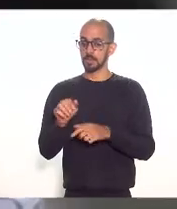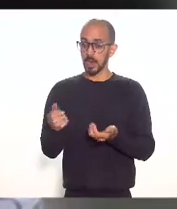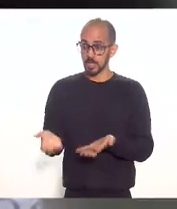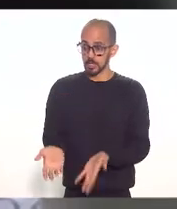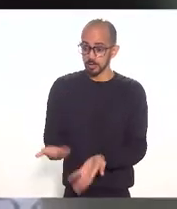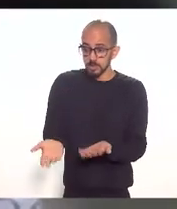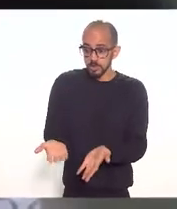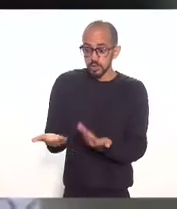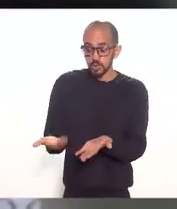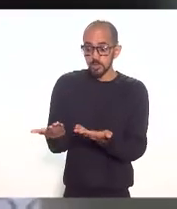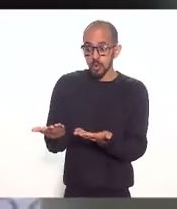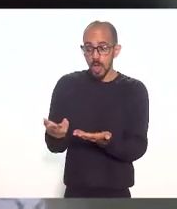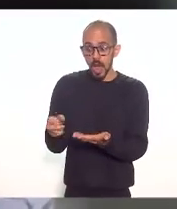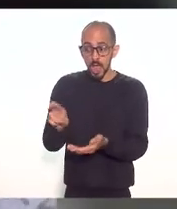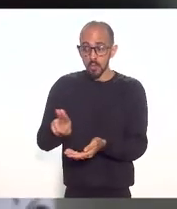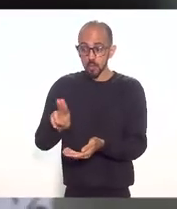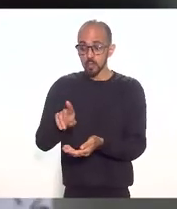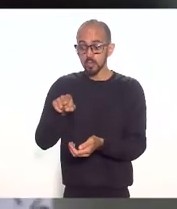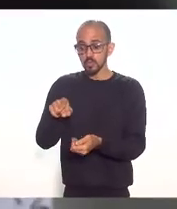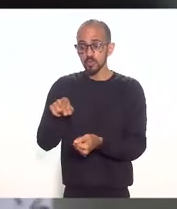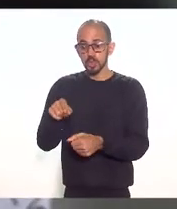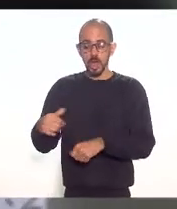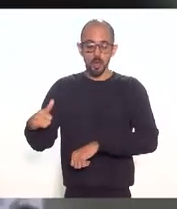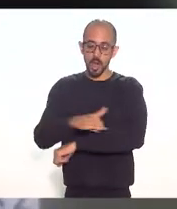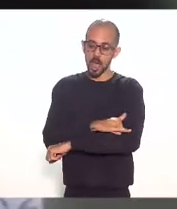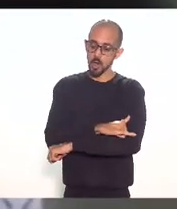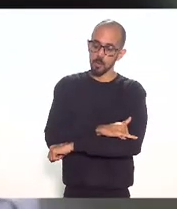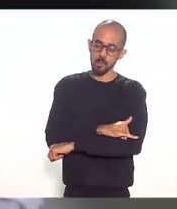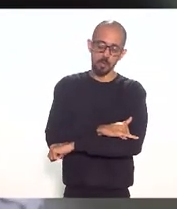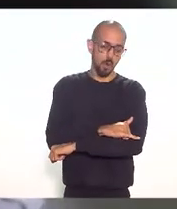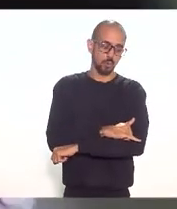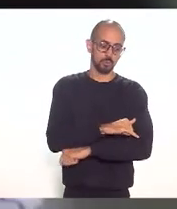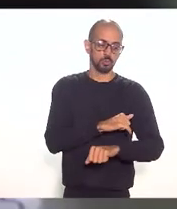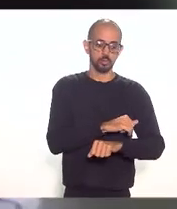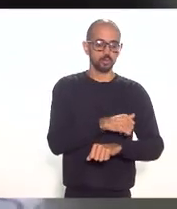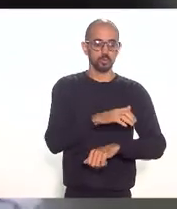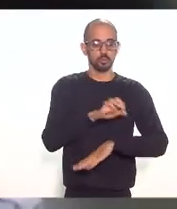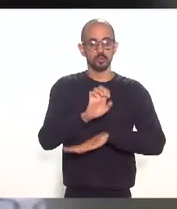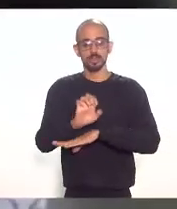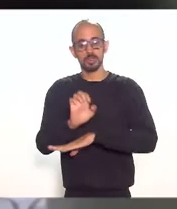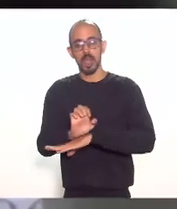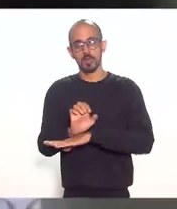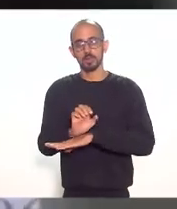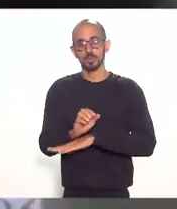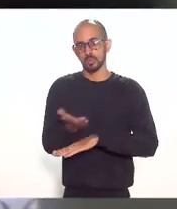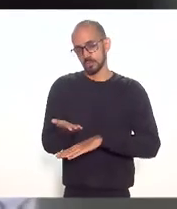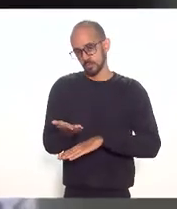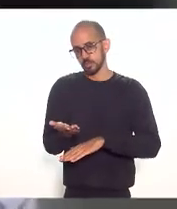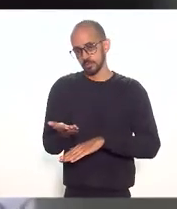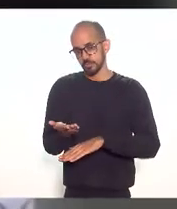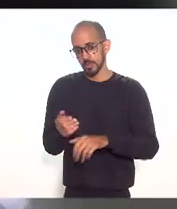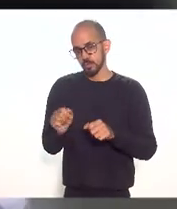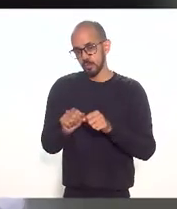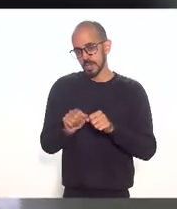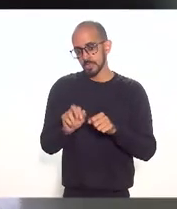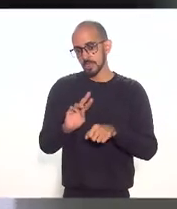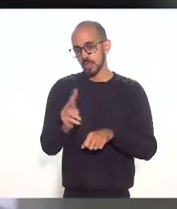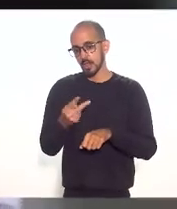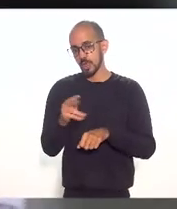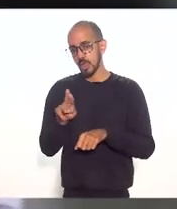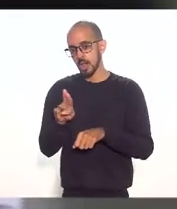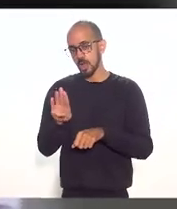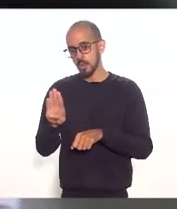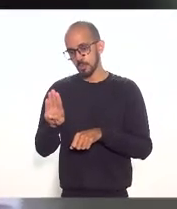o uso do aeroporto do estado dos aeroportos que fazem hub no estado então quer dizer